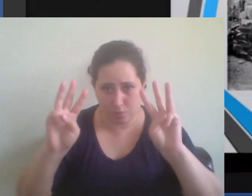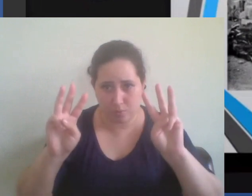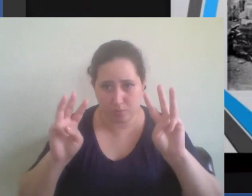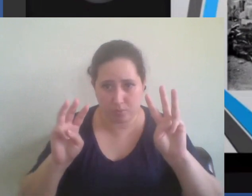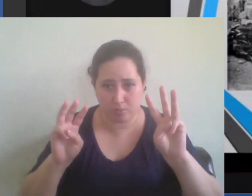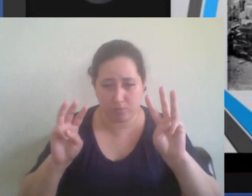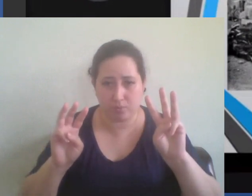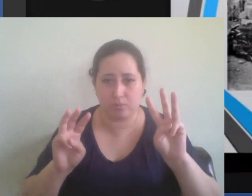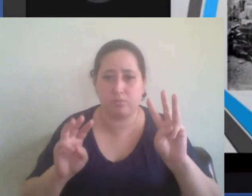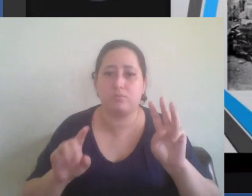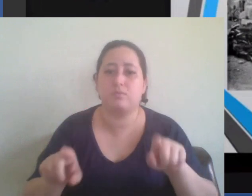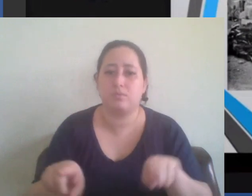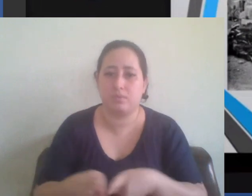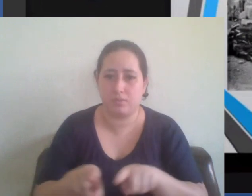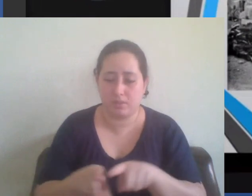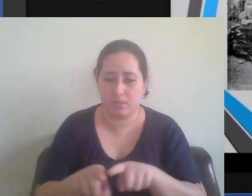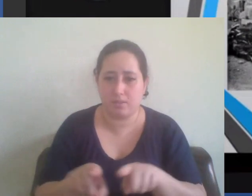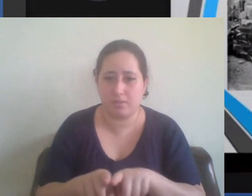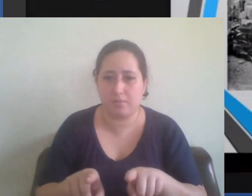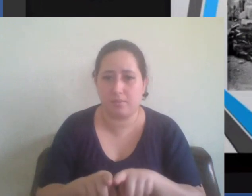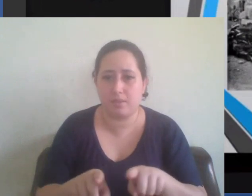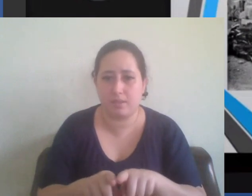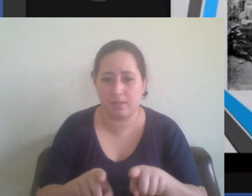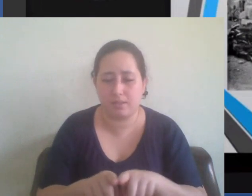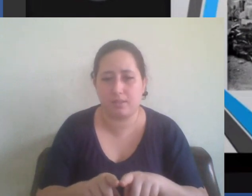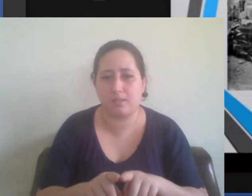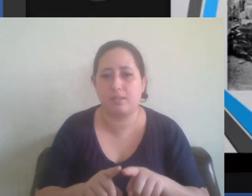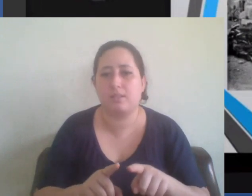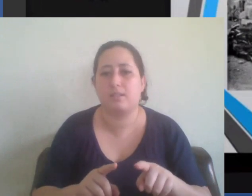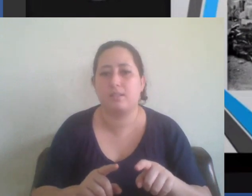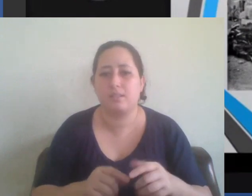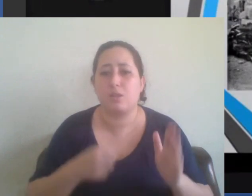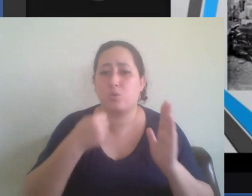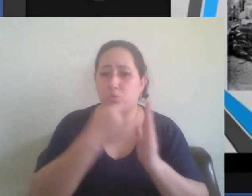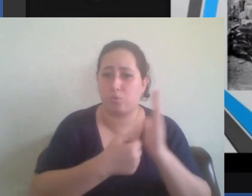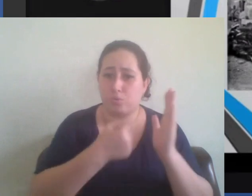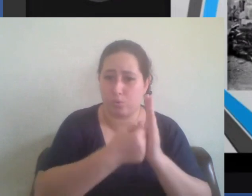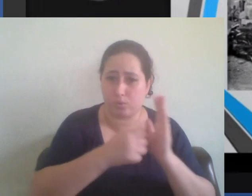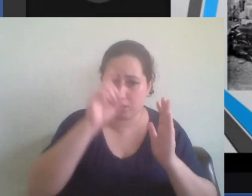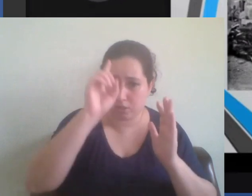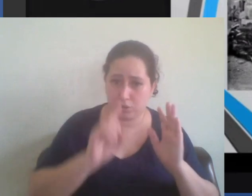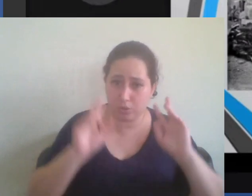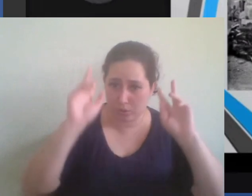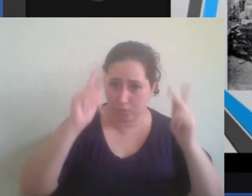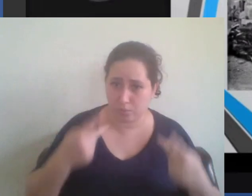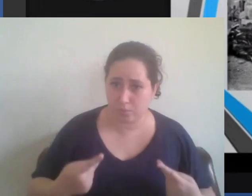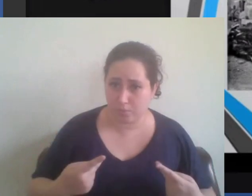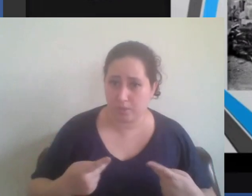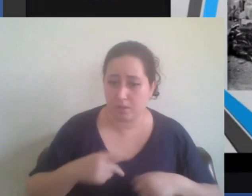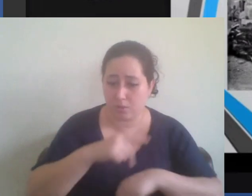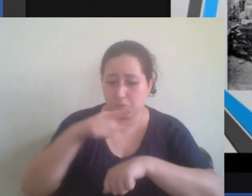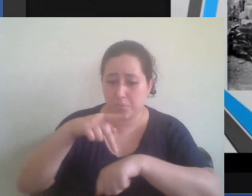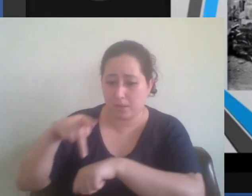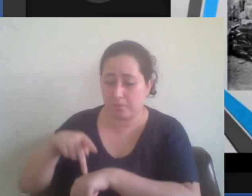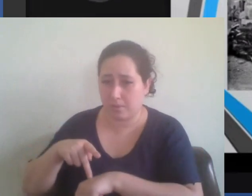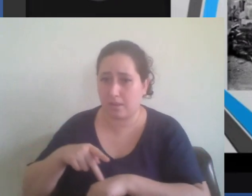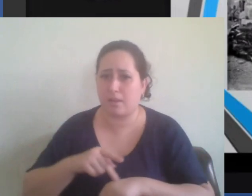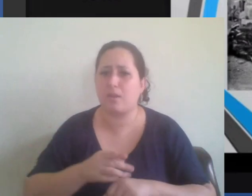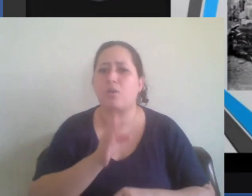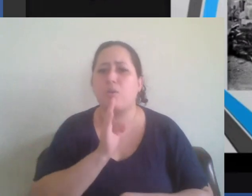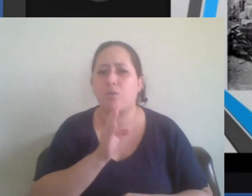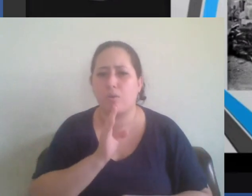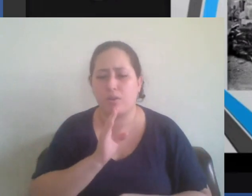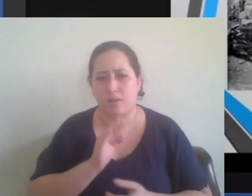e de toda a questão que nós temos da luta pelos direitos humanos reconhecida pela maioria dos países em